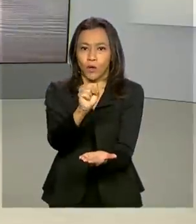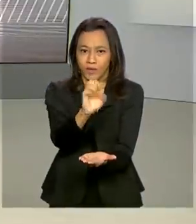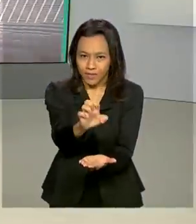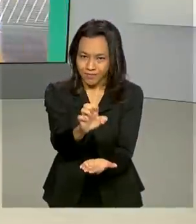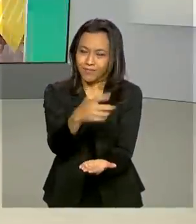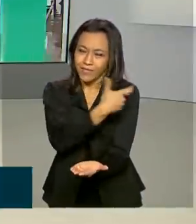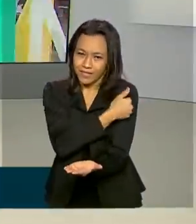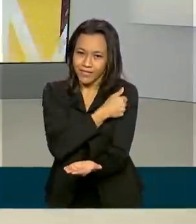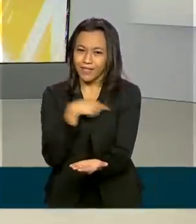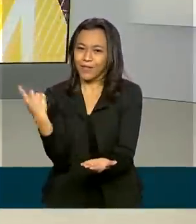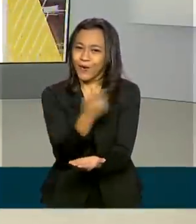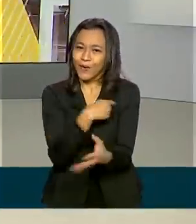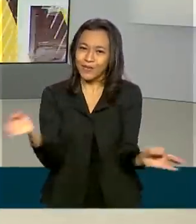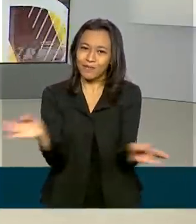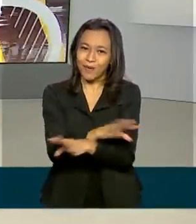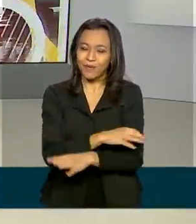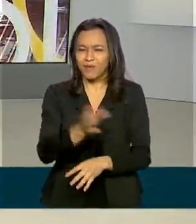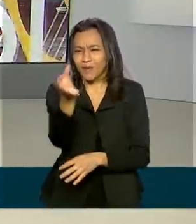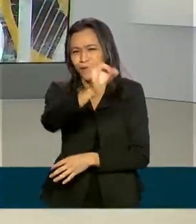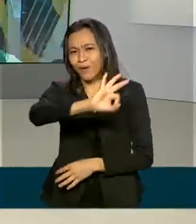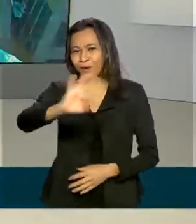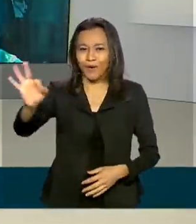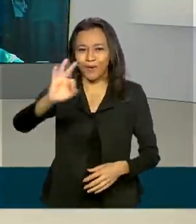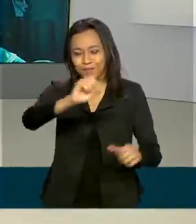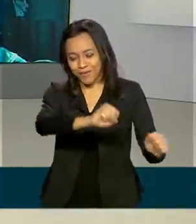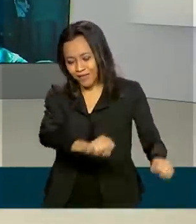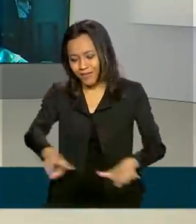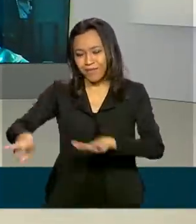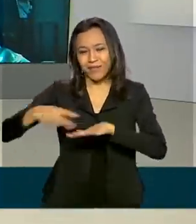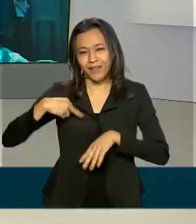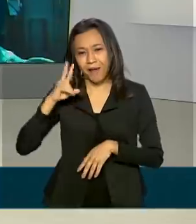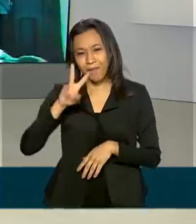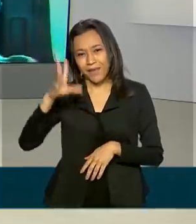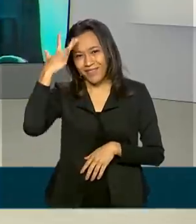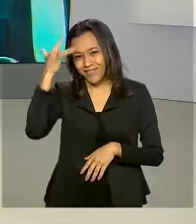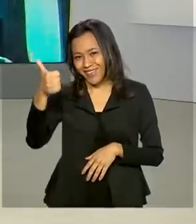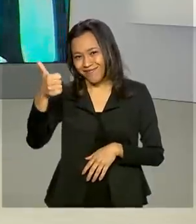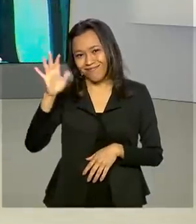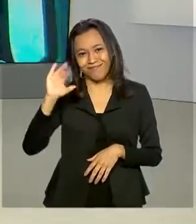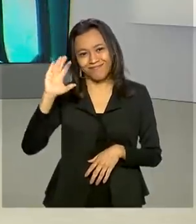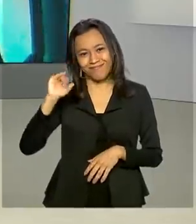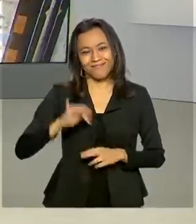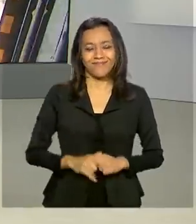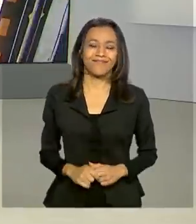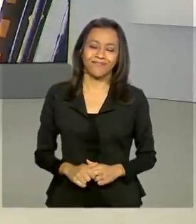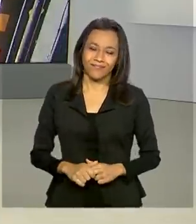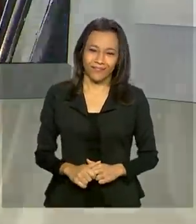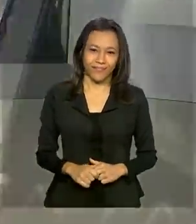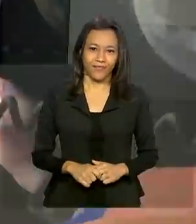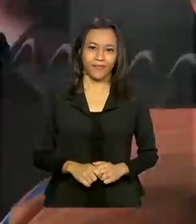Brasil em Dia fica por aqui. Para você, um ótimo início de semana. Nos vemos amanhã. Até lá. Tchau, tchau.